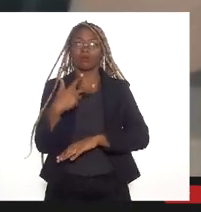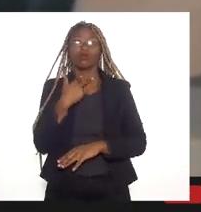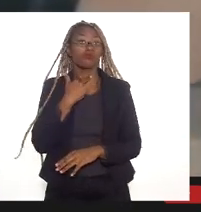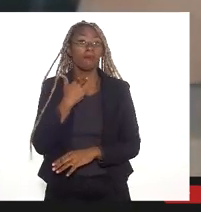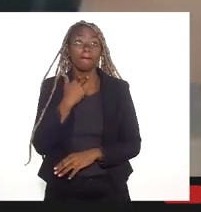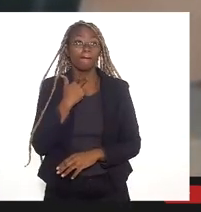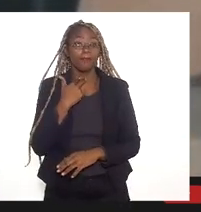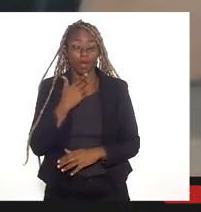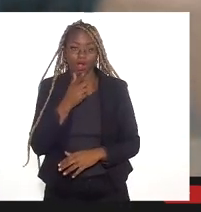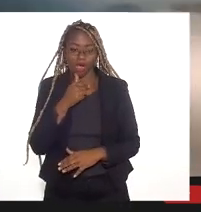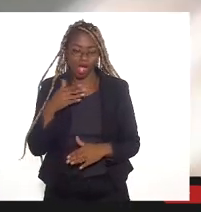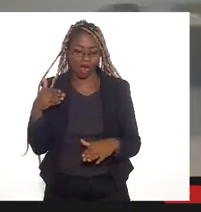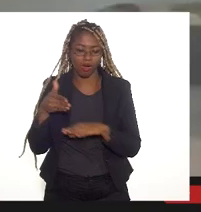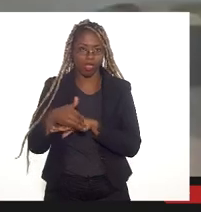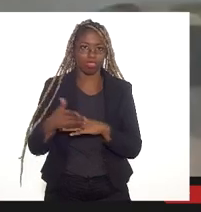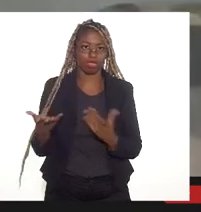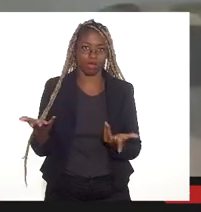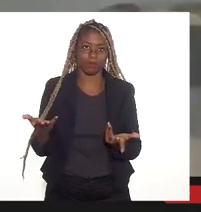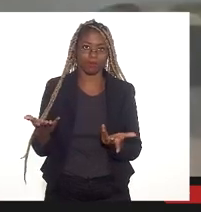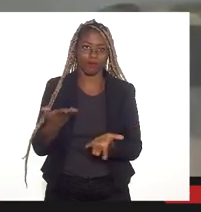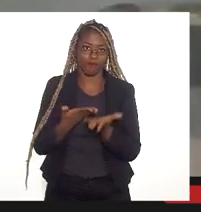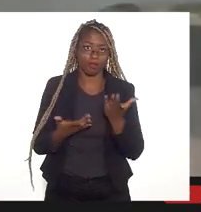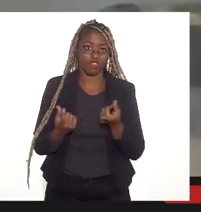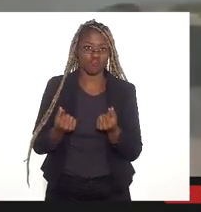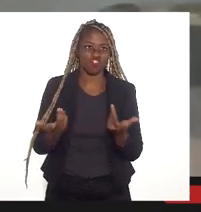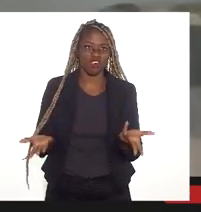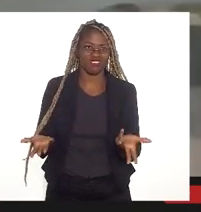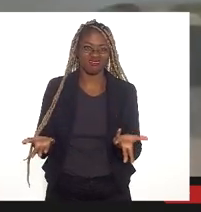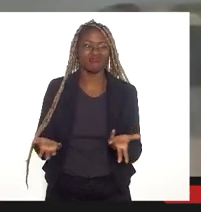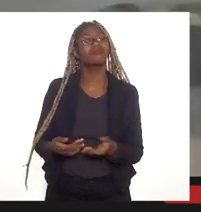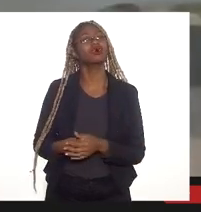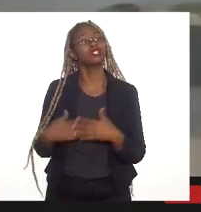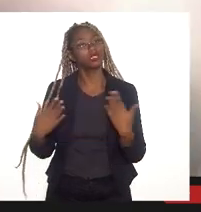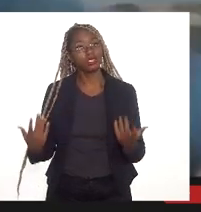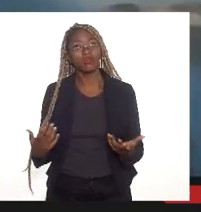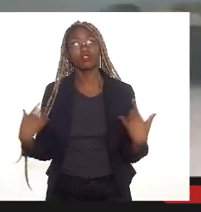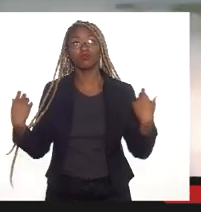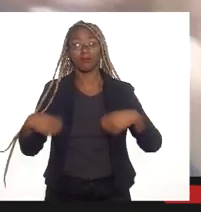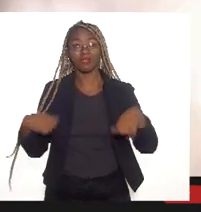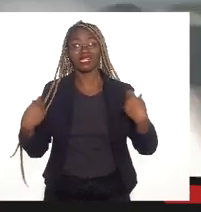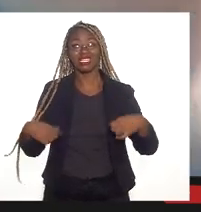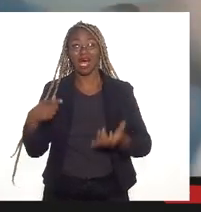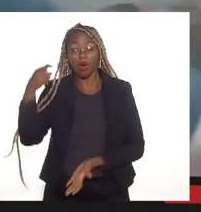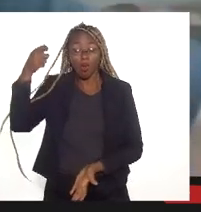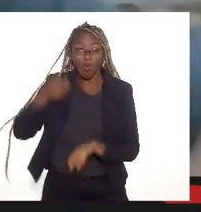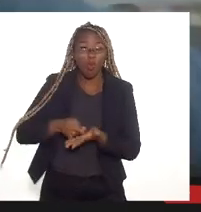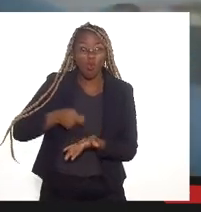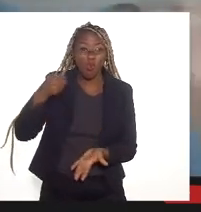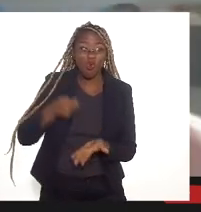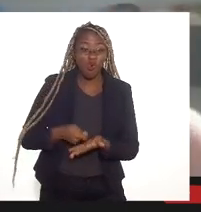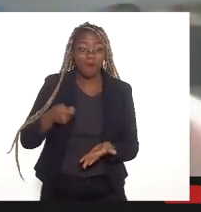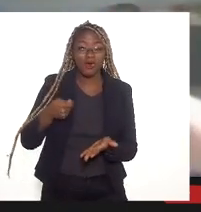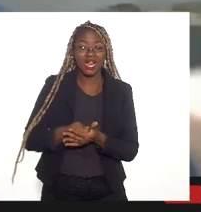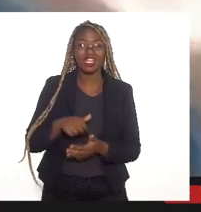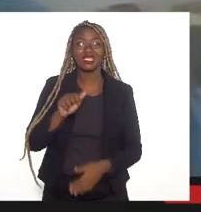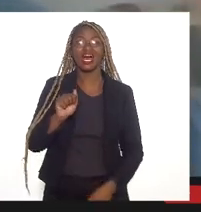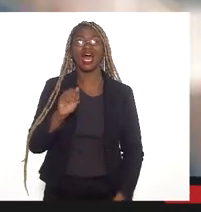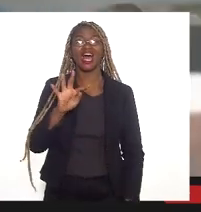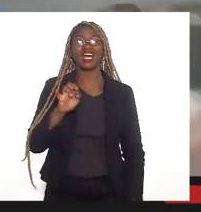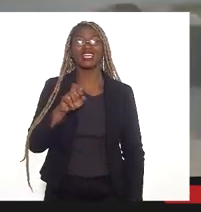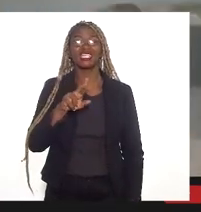que é prejuízo. Então, além da impermeabilização, você vai ser obrigado a fazer aterro.